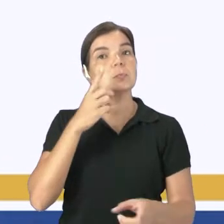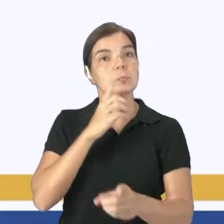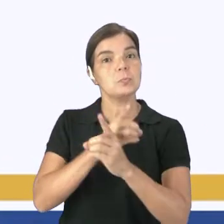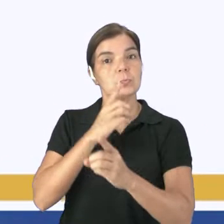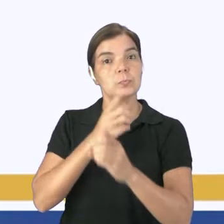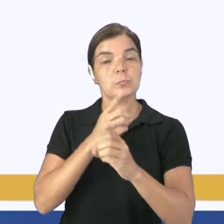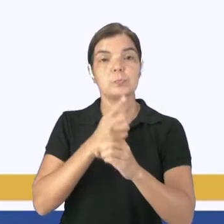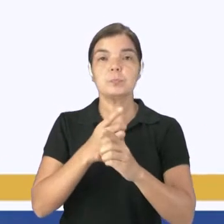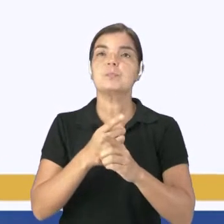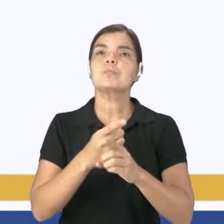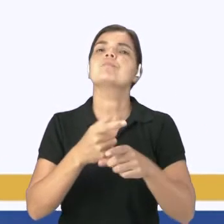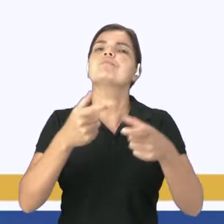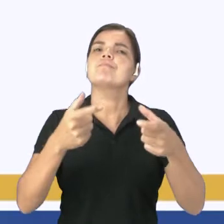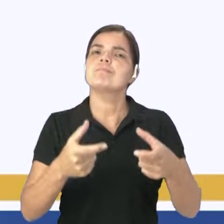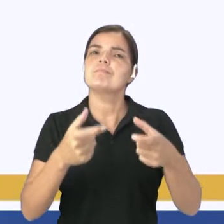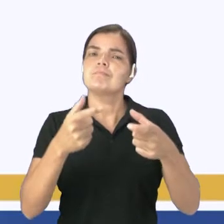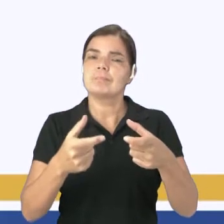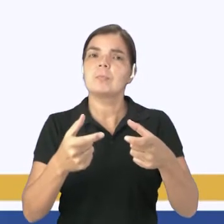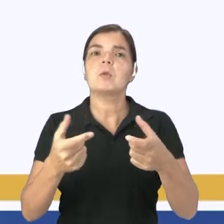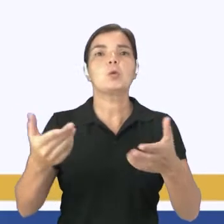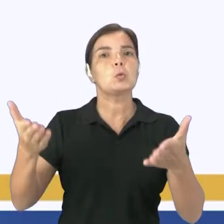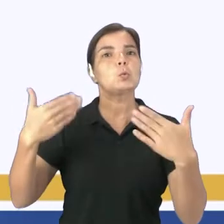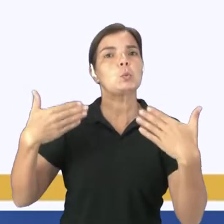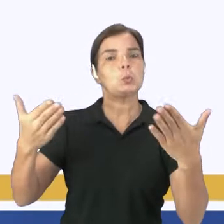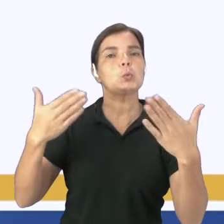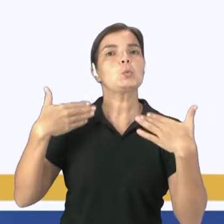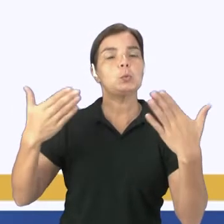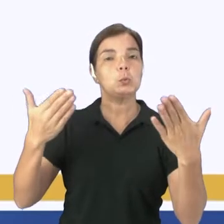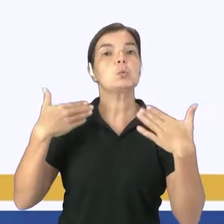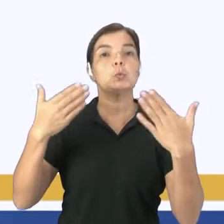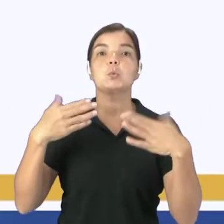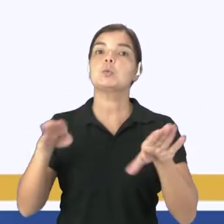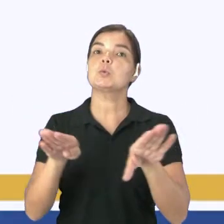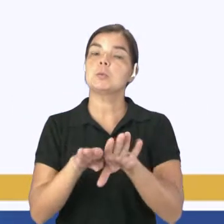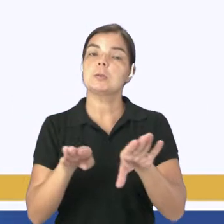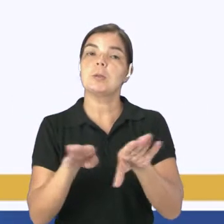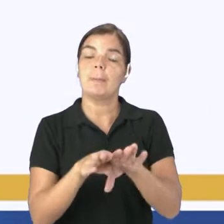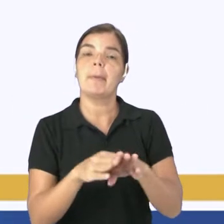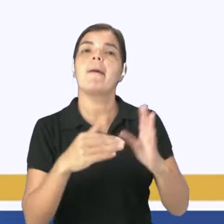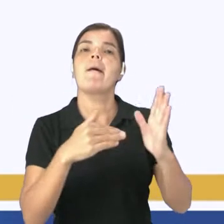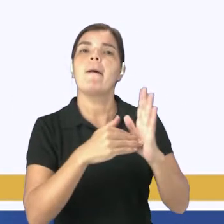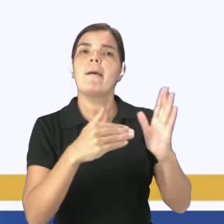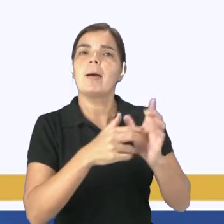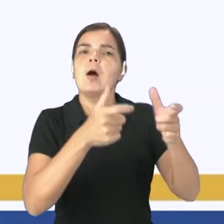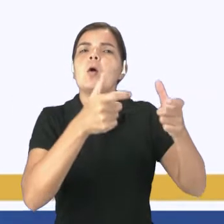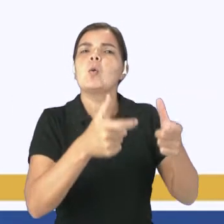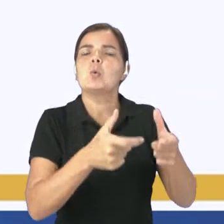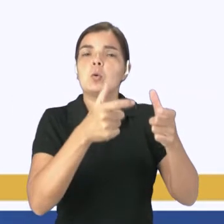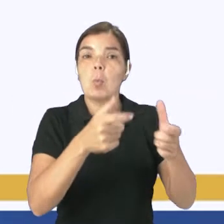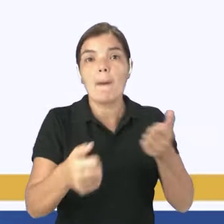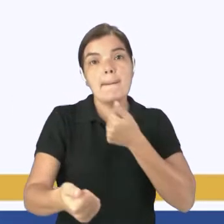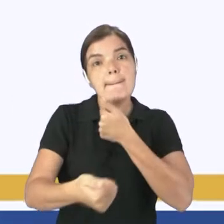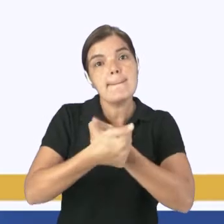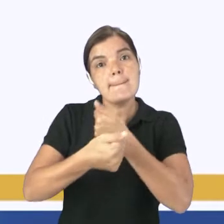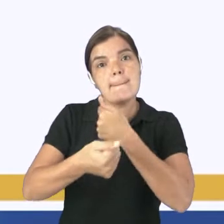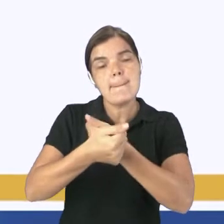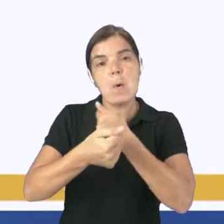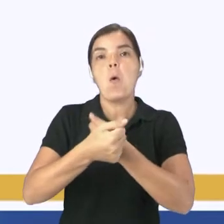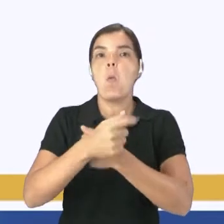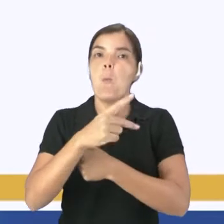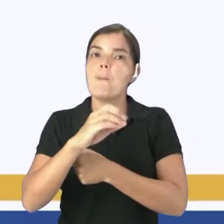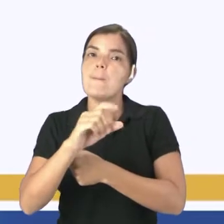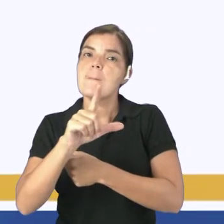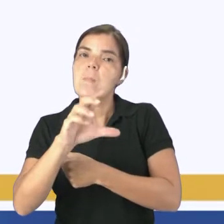nas regiões tropicais, que tem um clima quente e úmido, quanto até mesmo em regiões que ficam mais próximas aos polos, né? Que são regiões